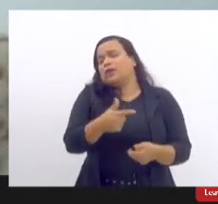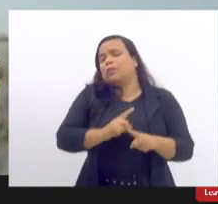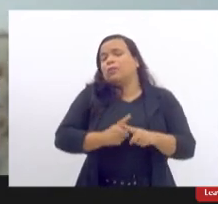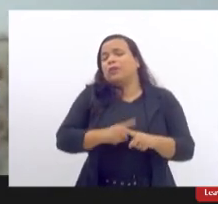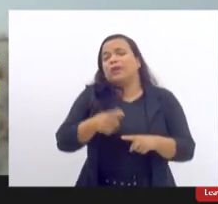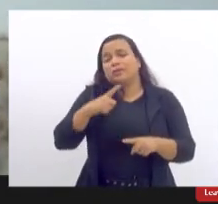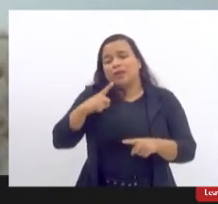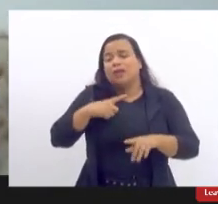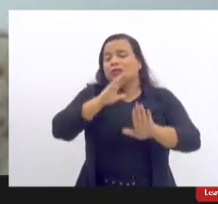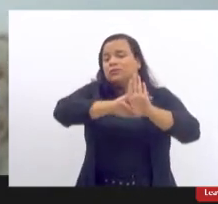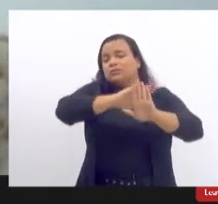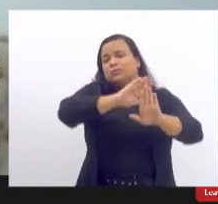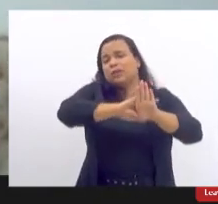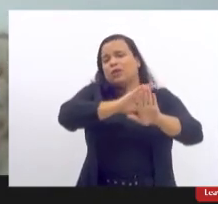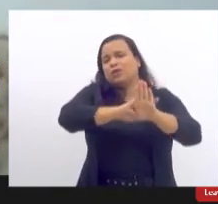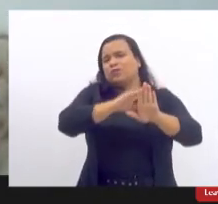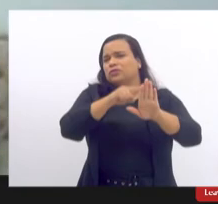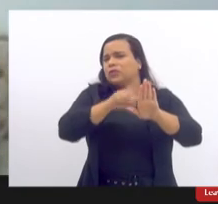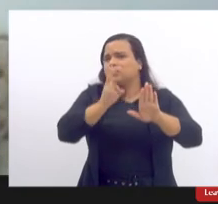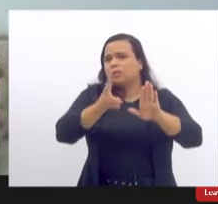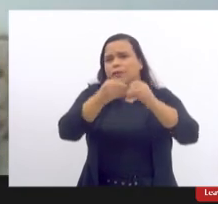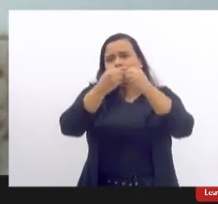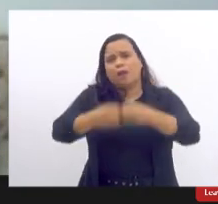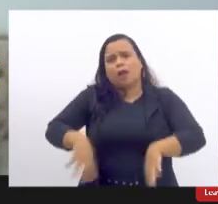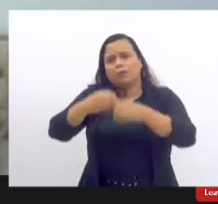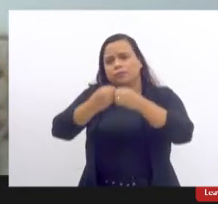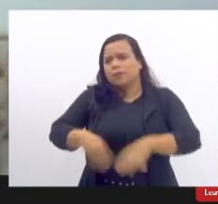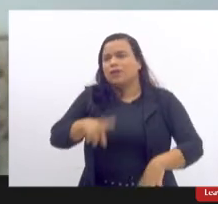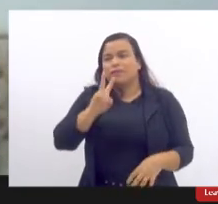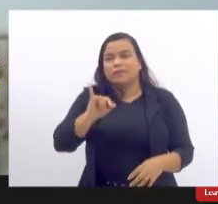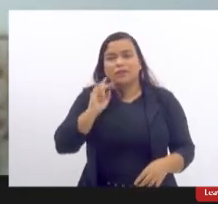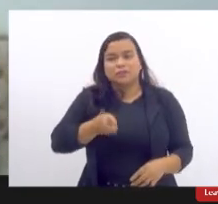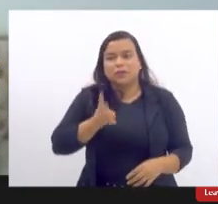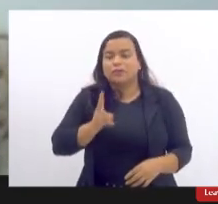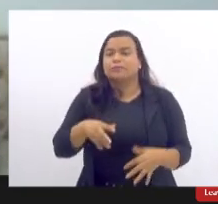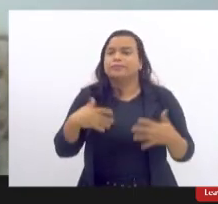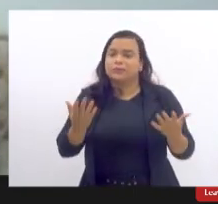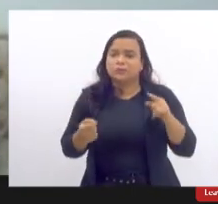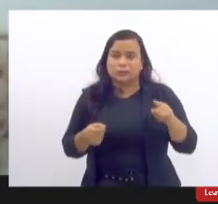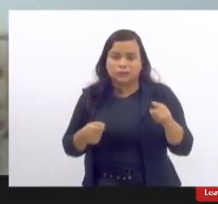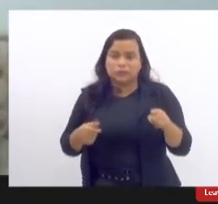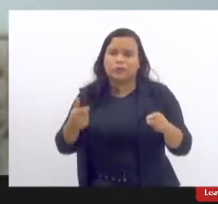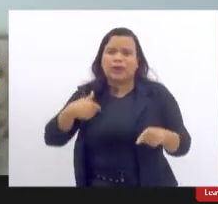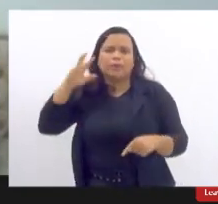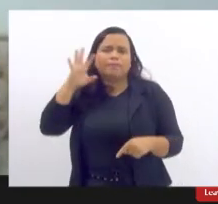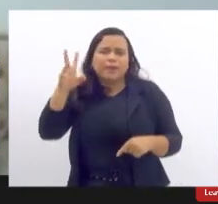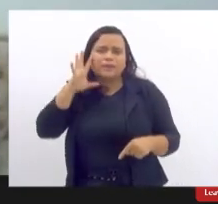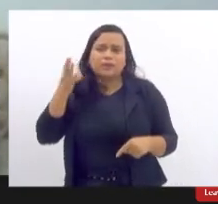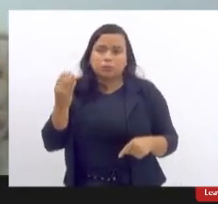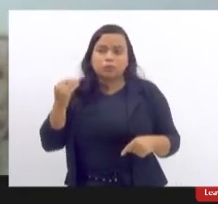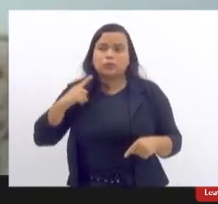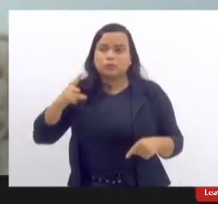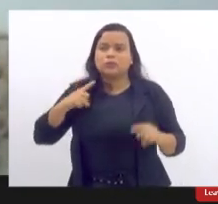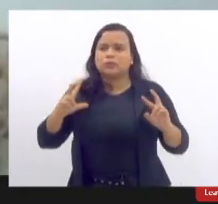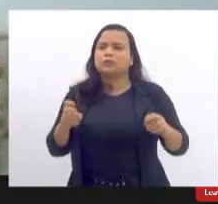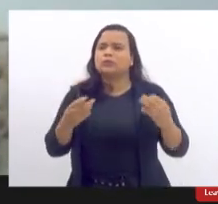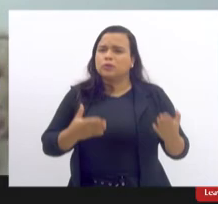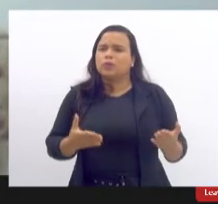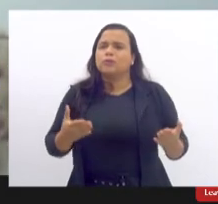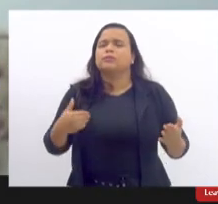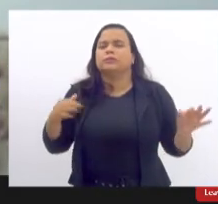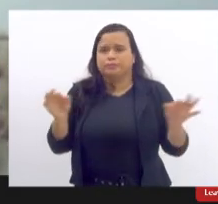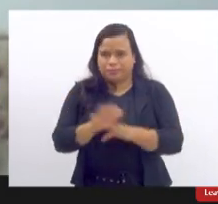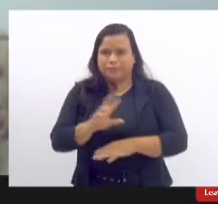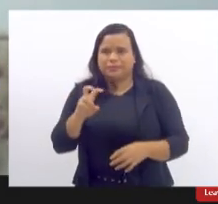questão ideológica que vai sempre atravessar isso A e B eu fiquei o tempo todo aqui pensando já para concluir minha